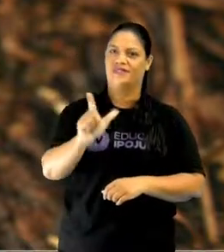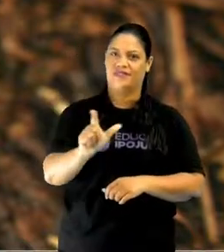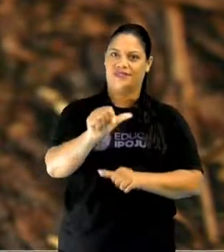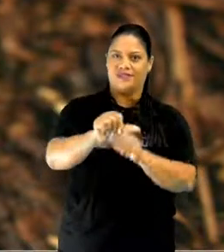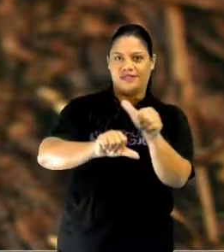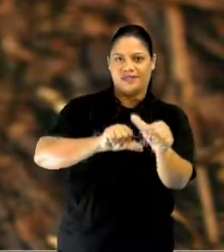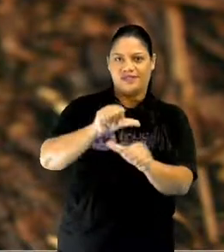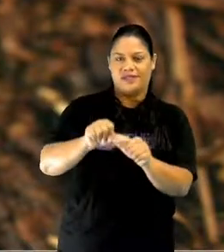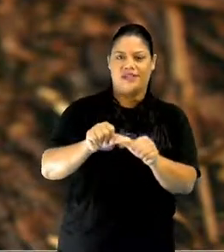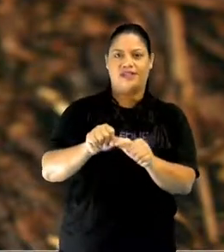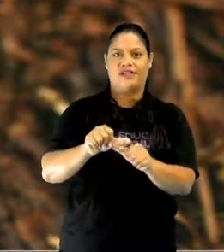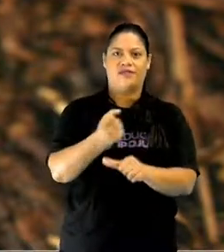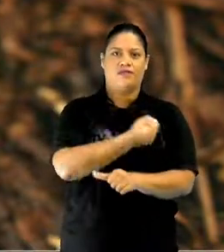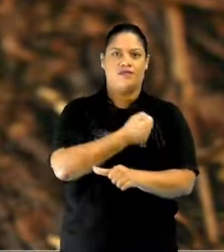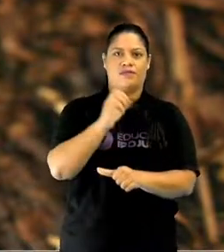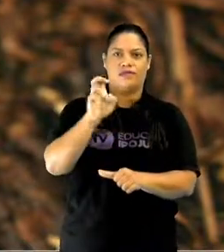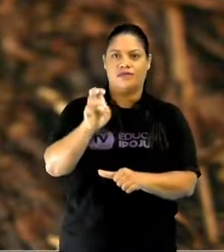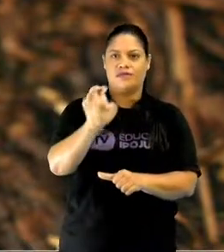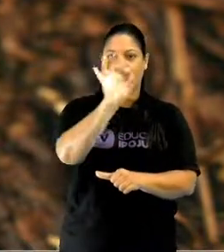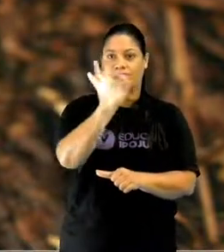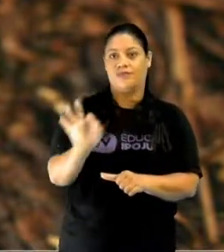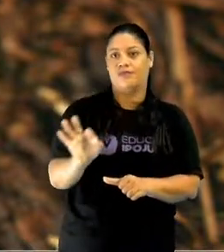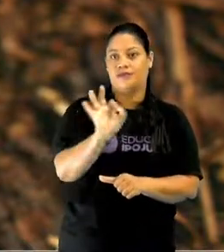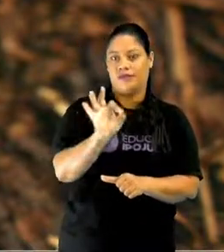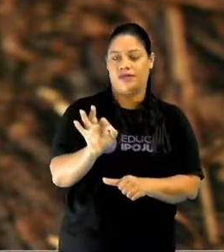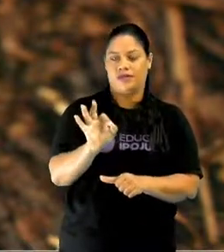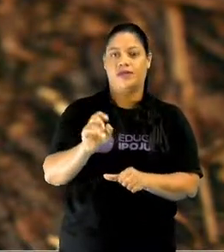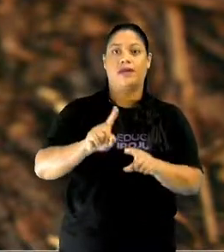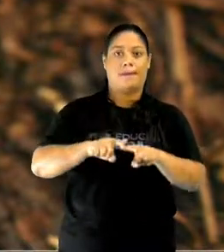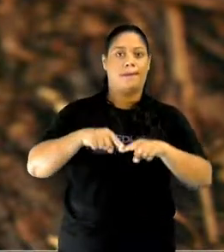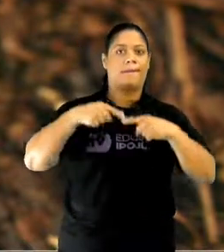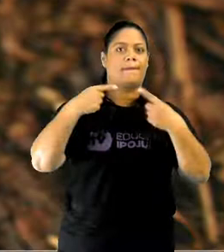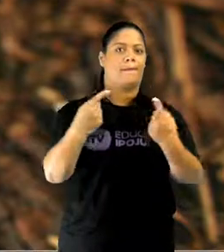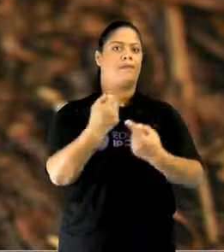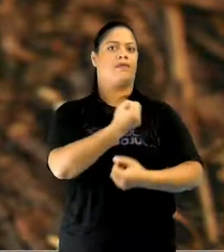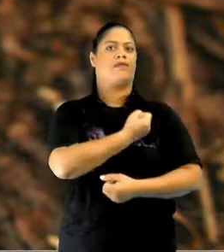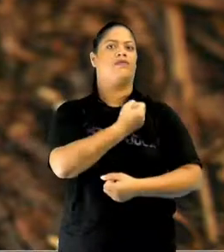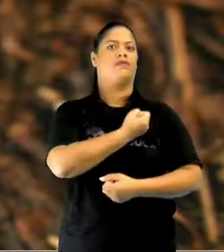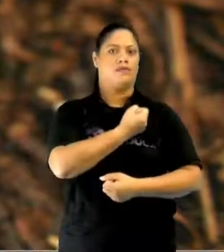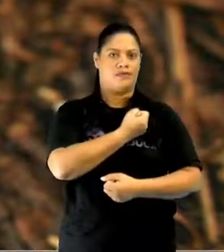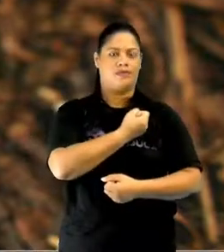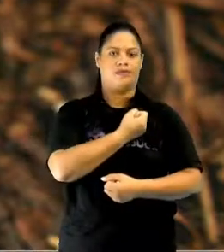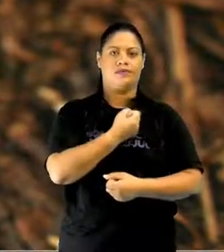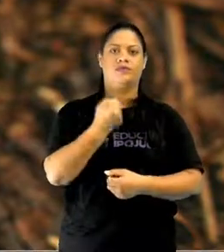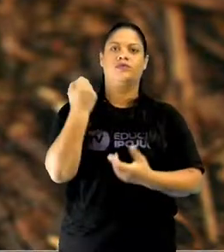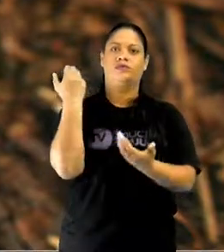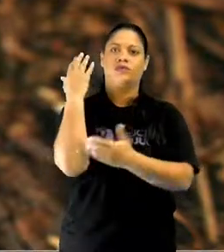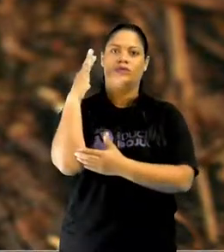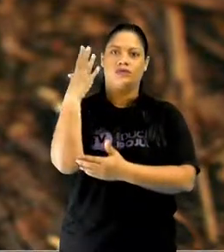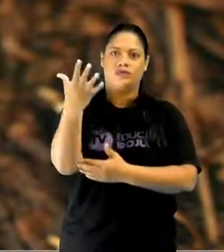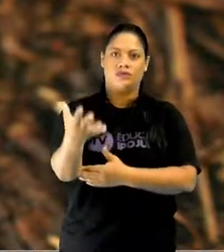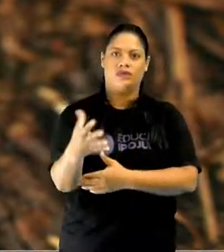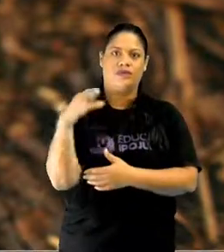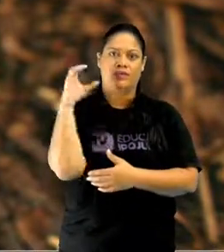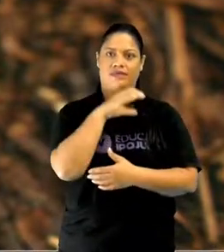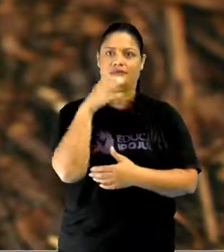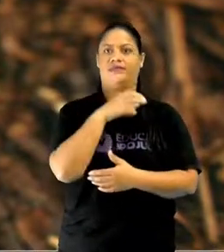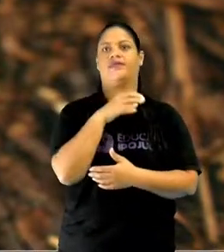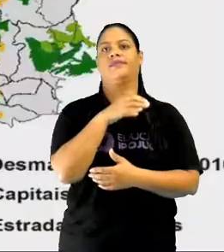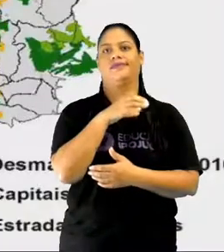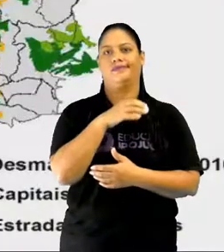número de só 5% de reflorestamento, que a gente atinja mais. É desmatado mais rápido do que é